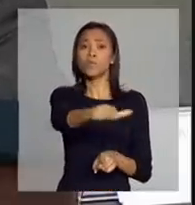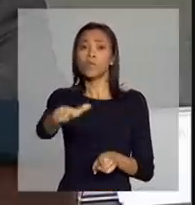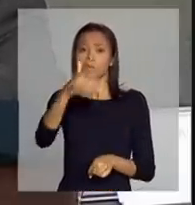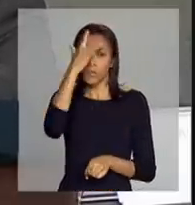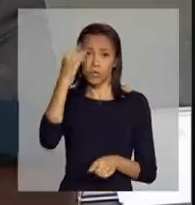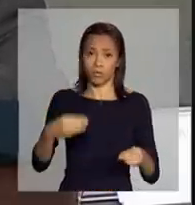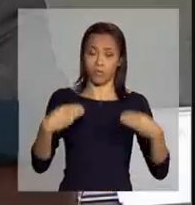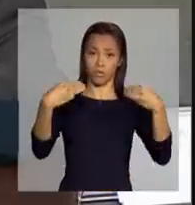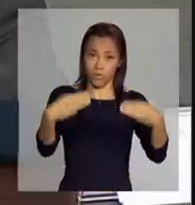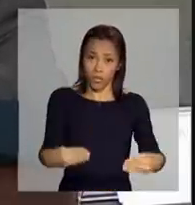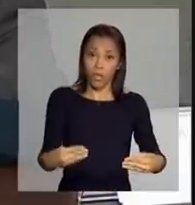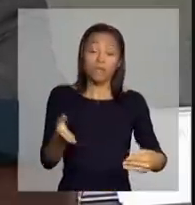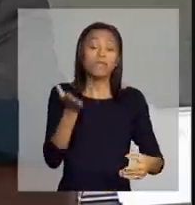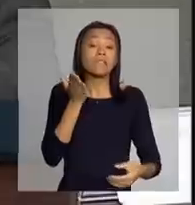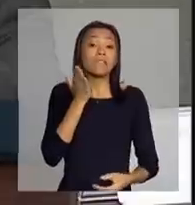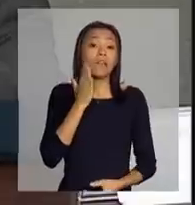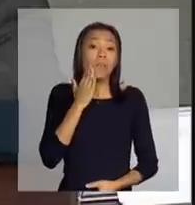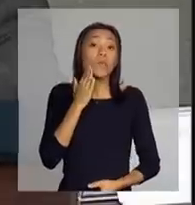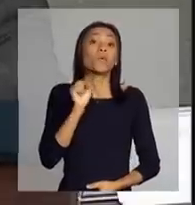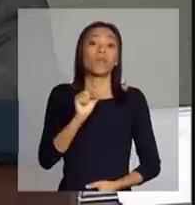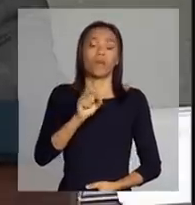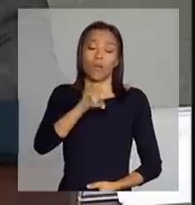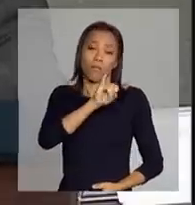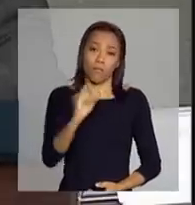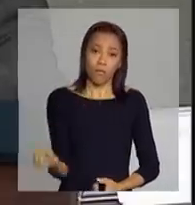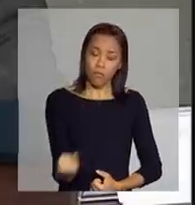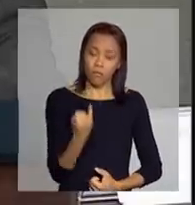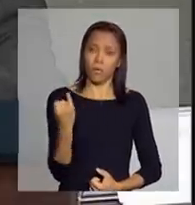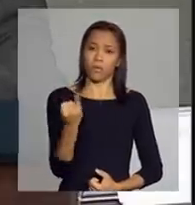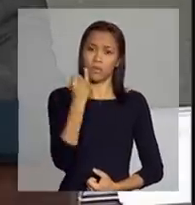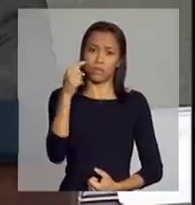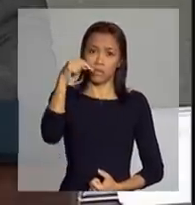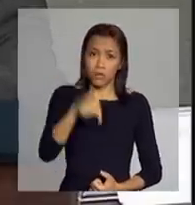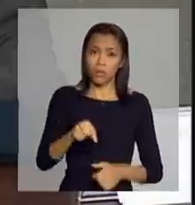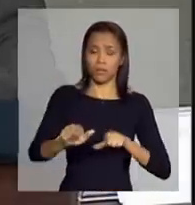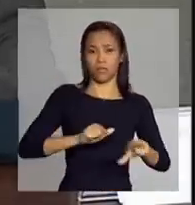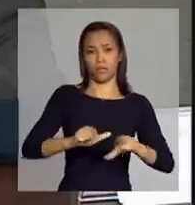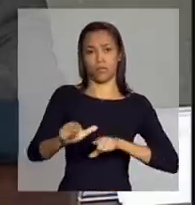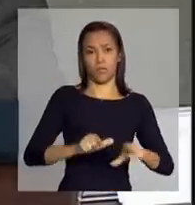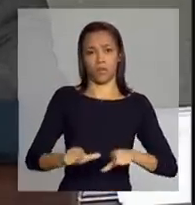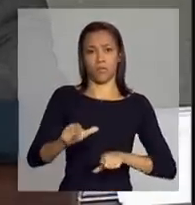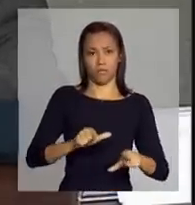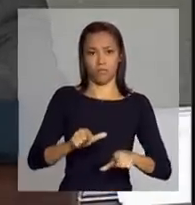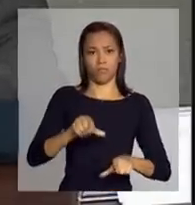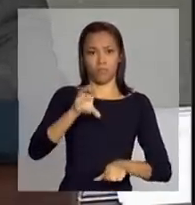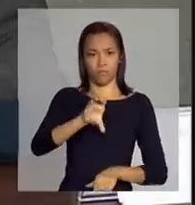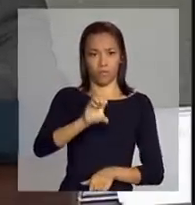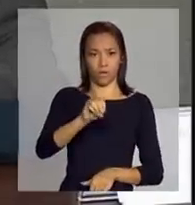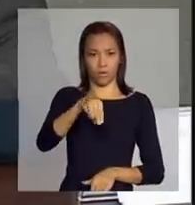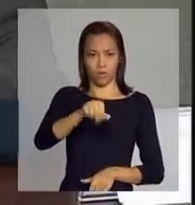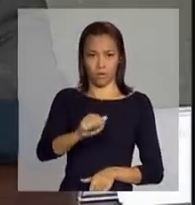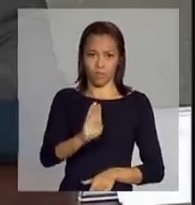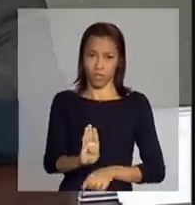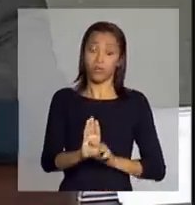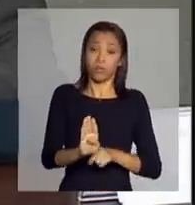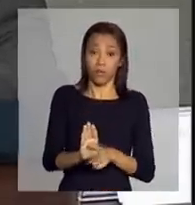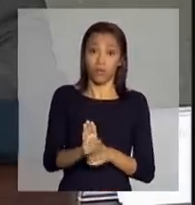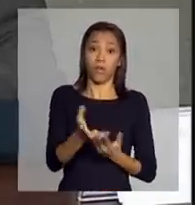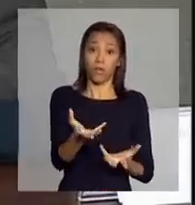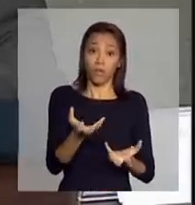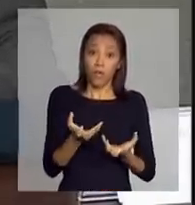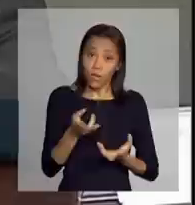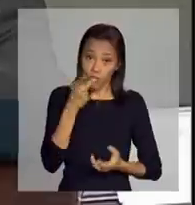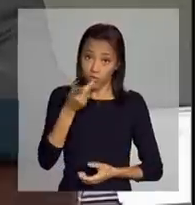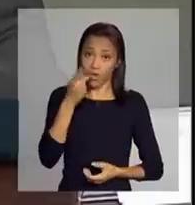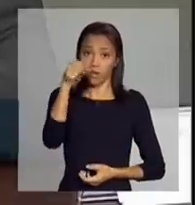de reconhecer a importância do trabalho desta empresa. Portanto, eu queria me